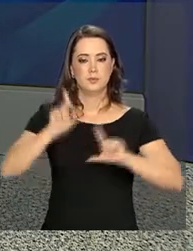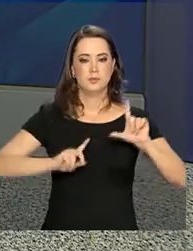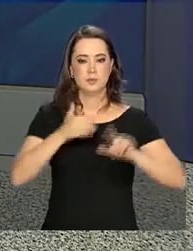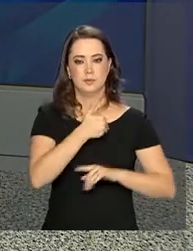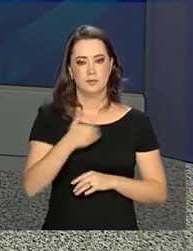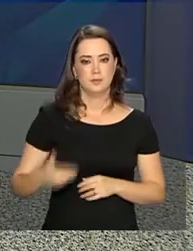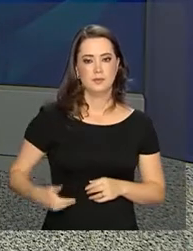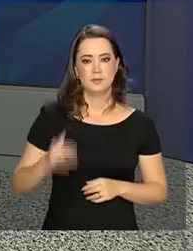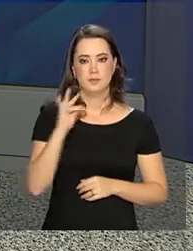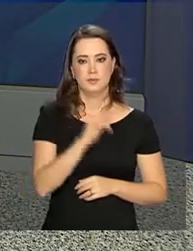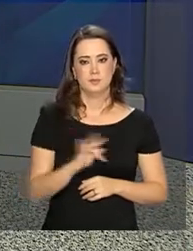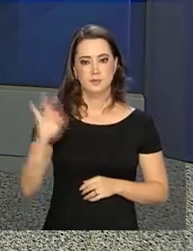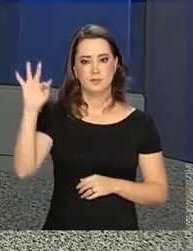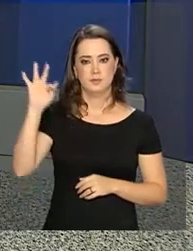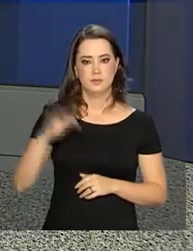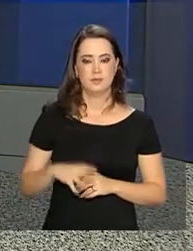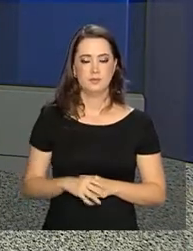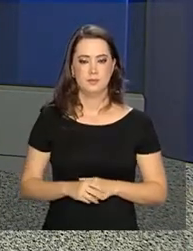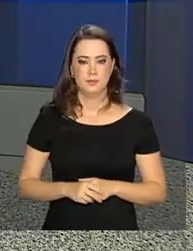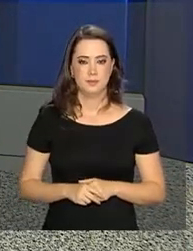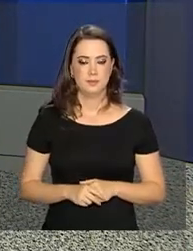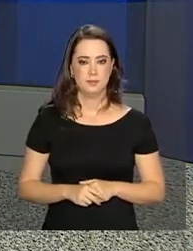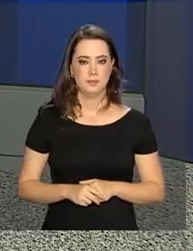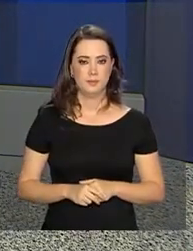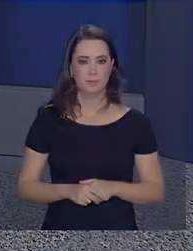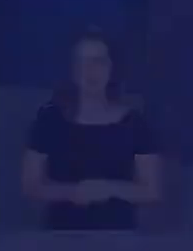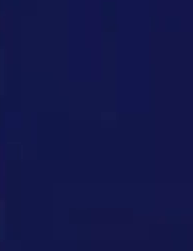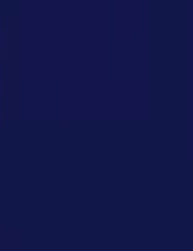continue com a gente aqui na NBR, TV do Governo Federal.